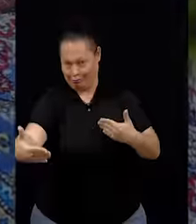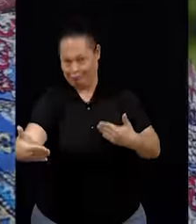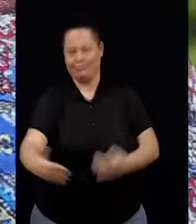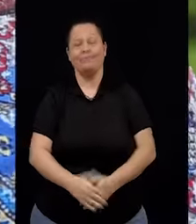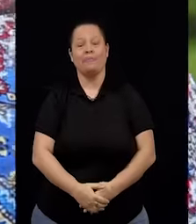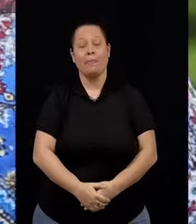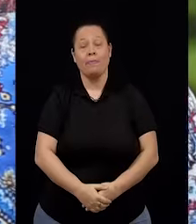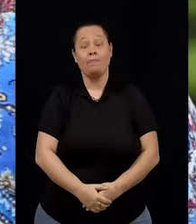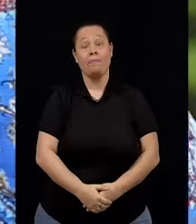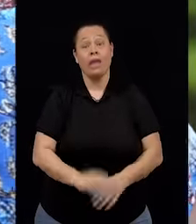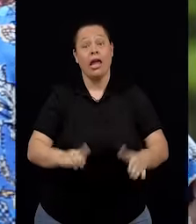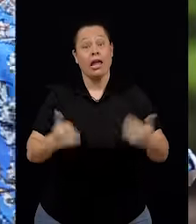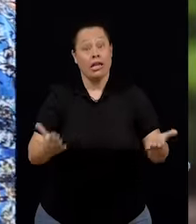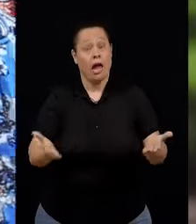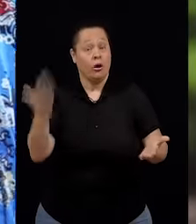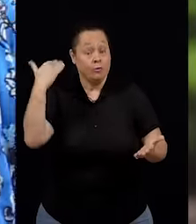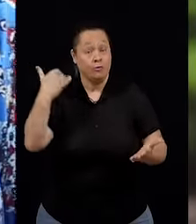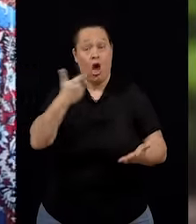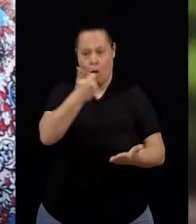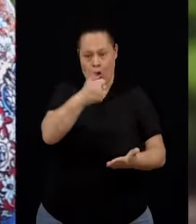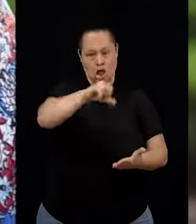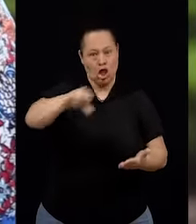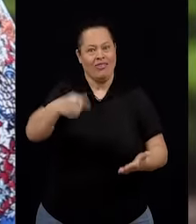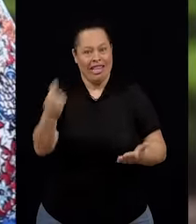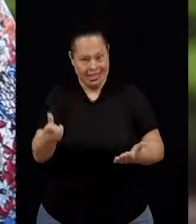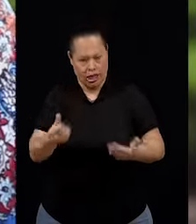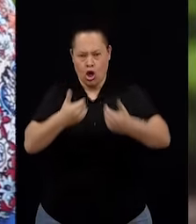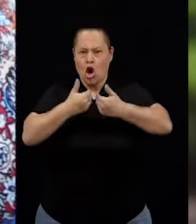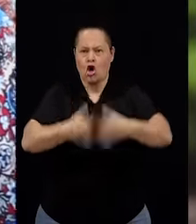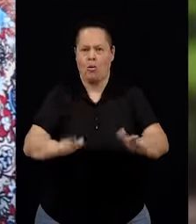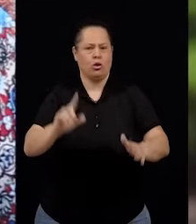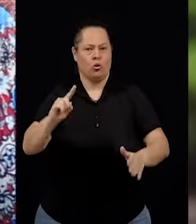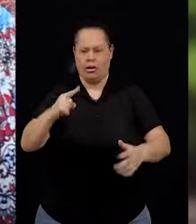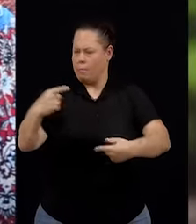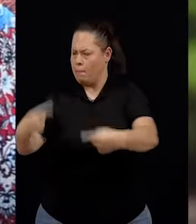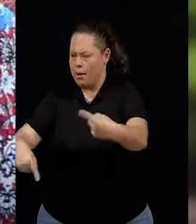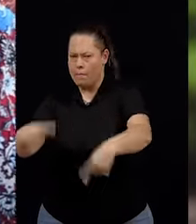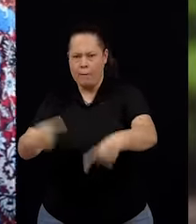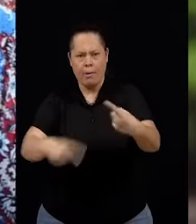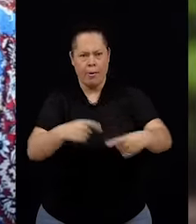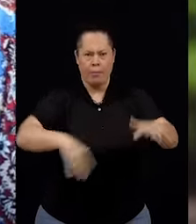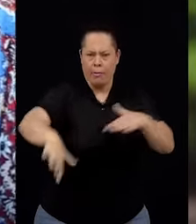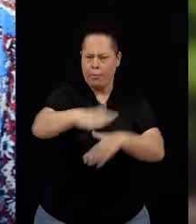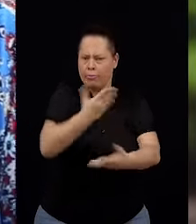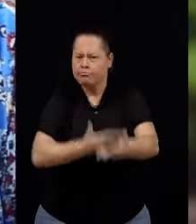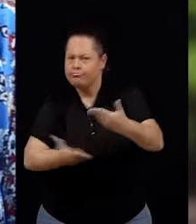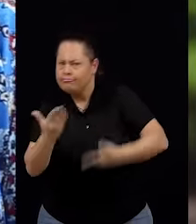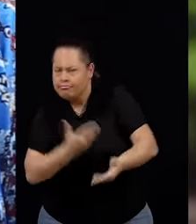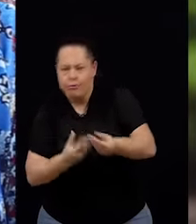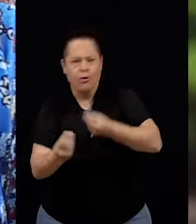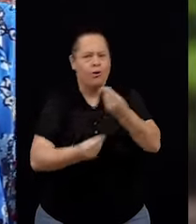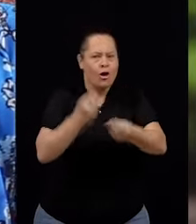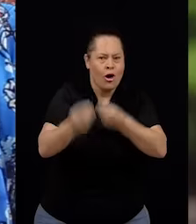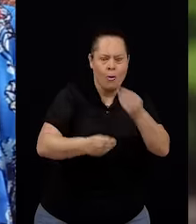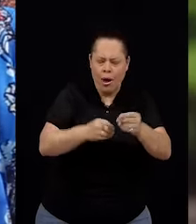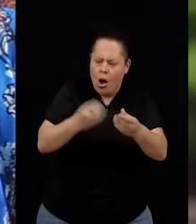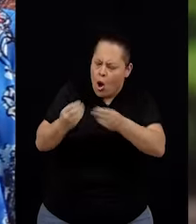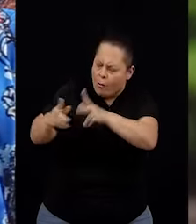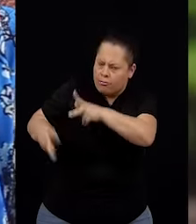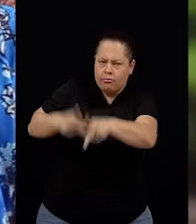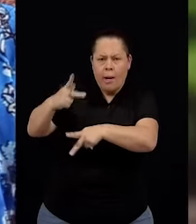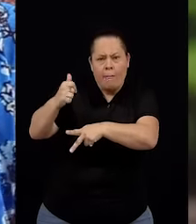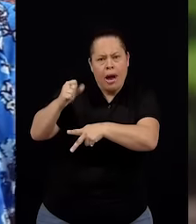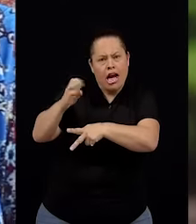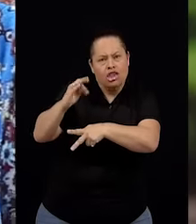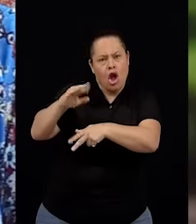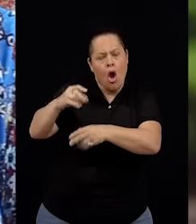Naquele momento, iniciava-se uma grande discussão. Que plano de pastoral deveria ser instaurado nesta